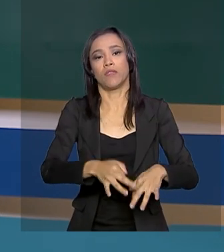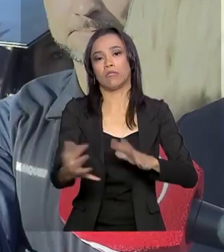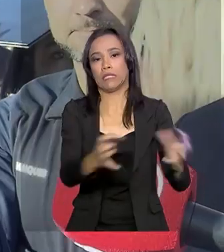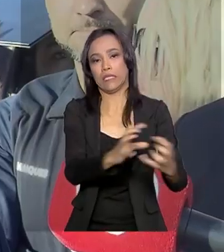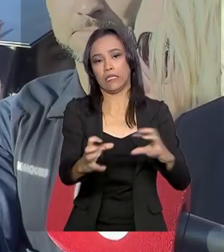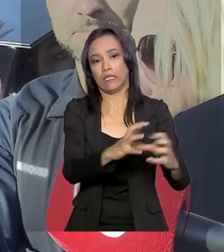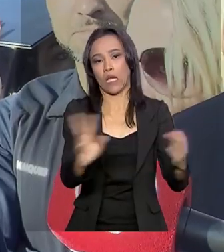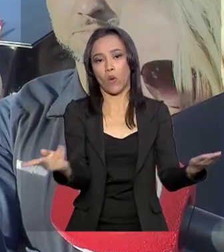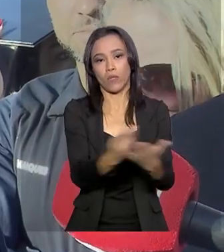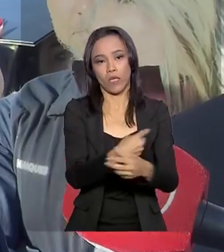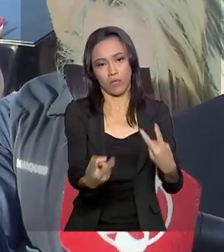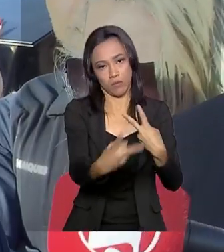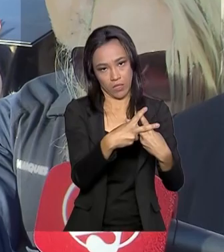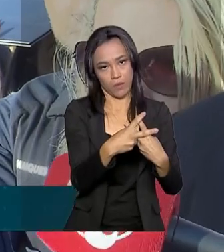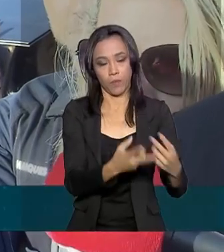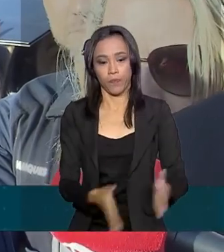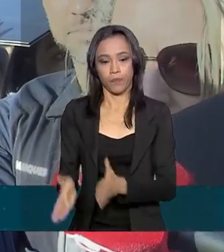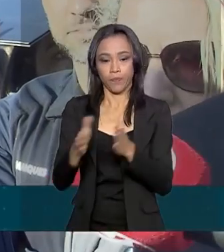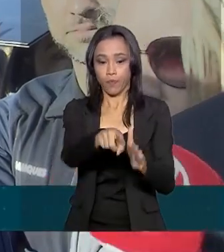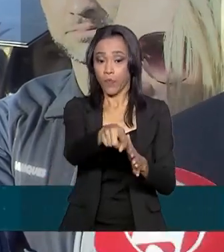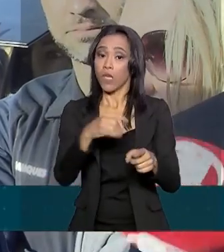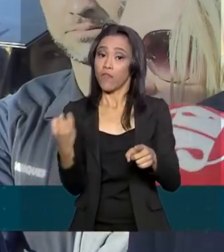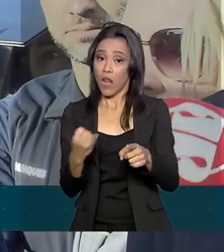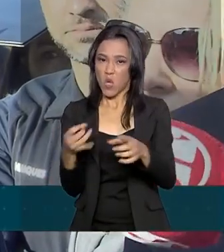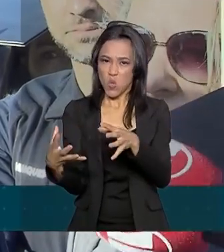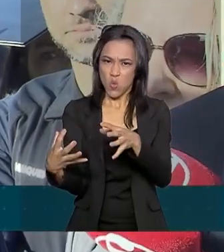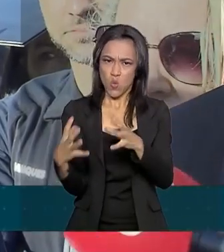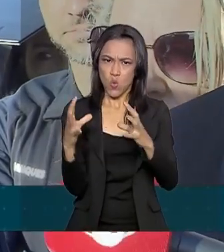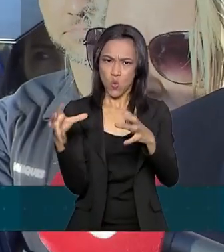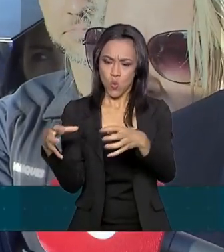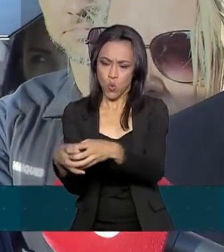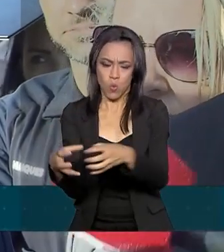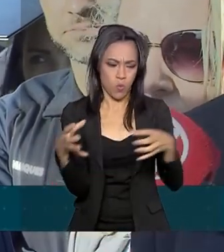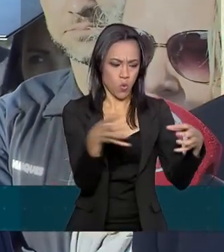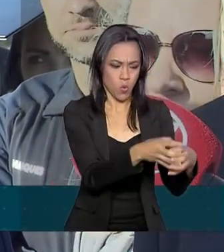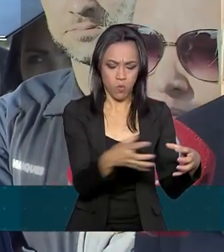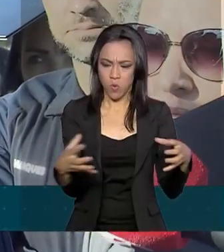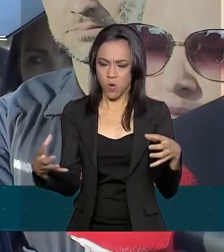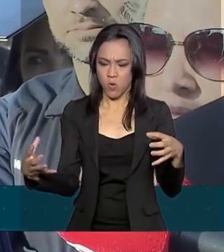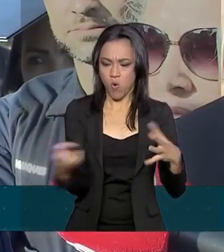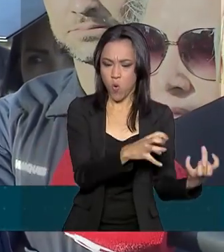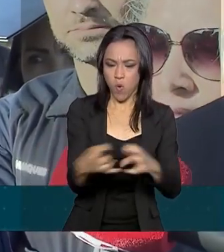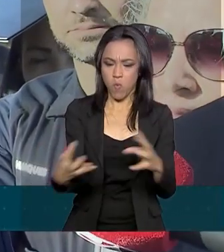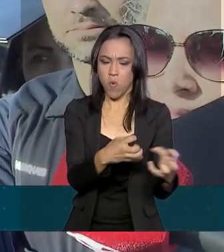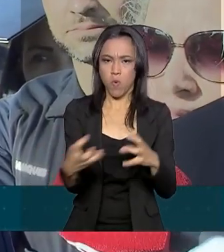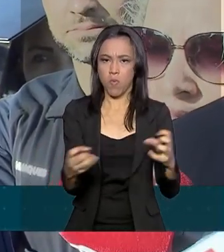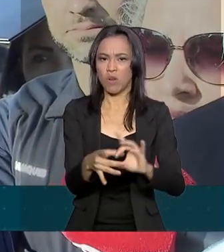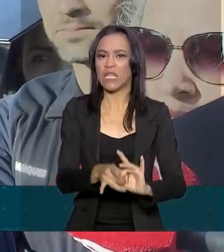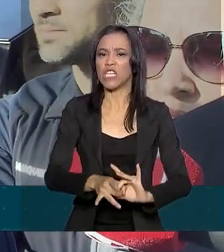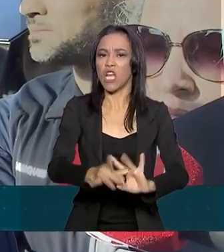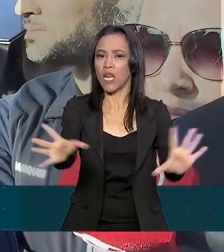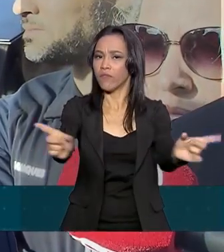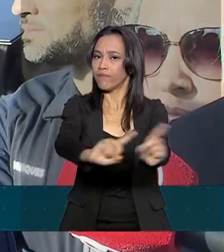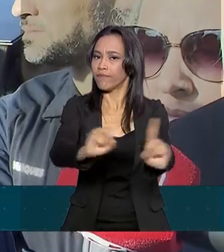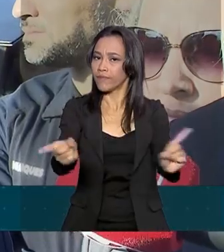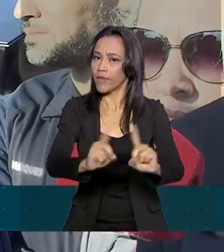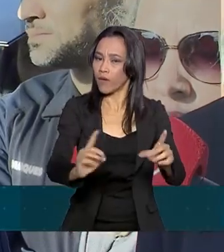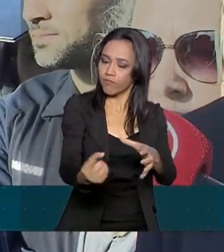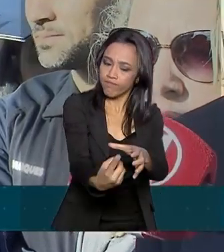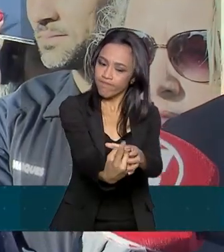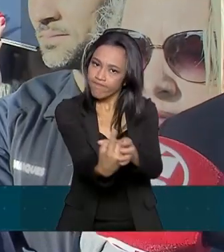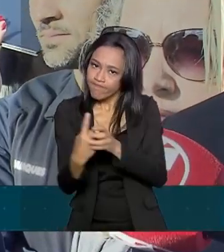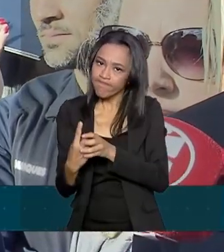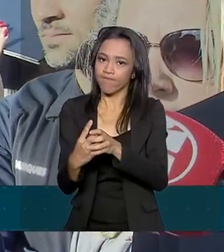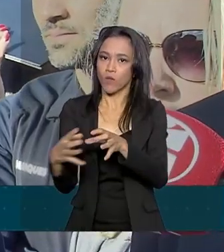O remédio para isso é isolar as facções, não é colocar criminosos soltos, não se resolve o problema do crime,